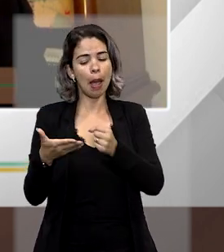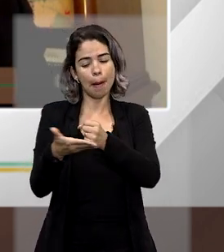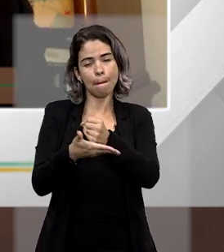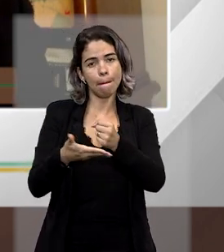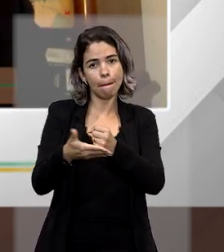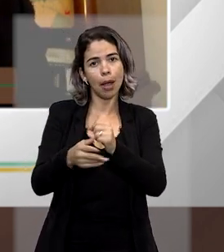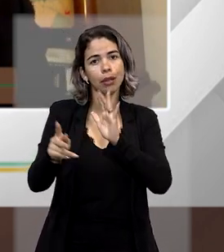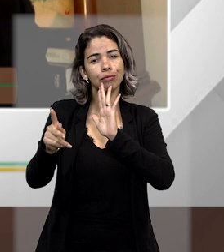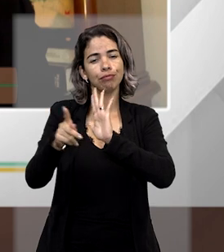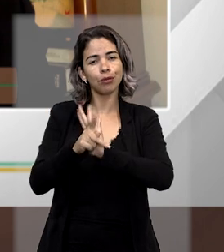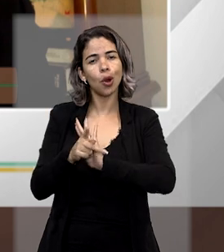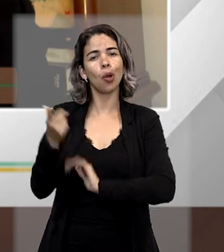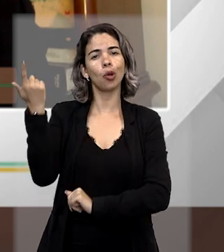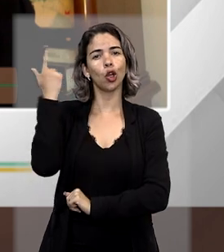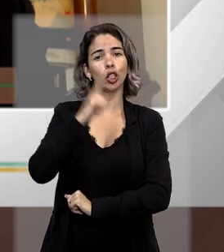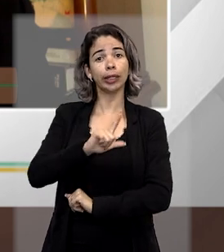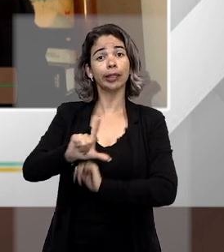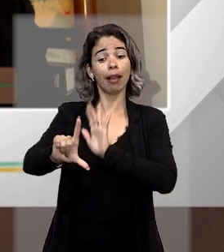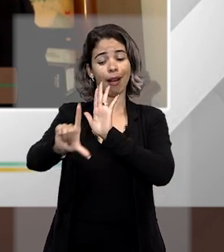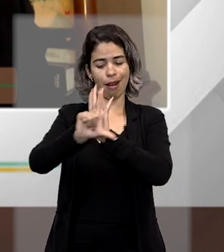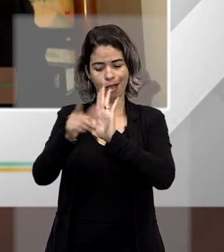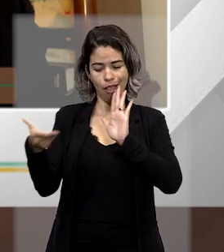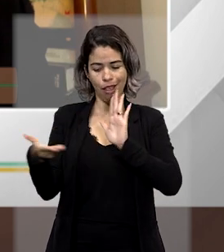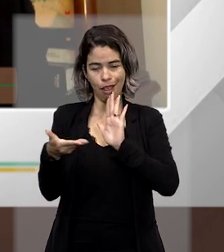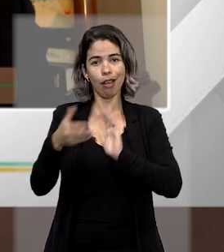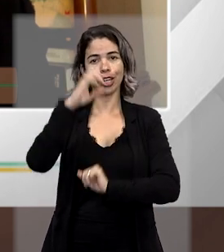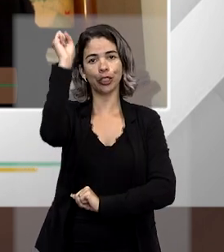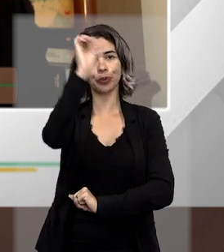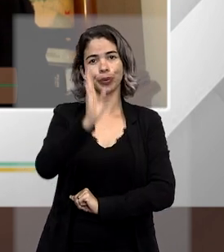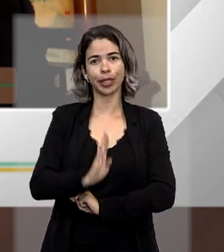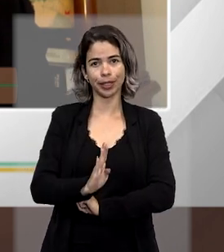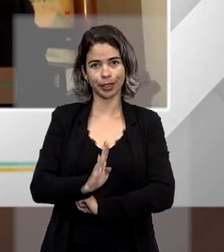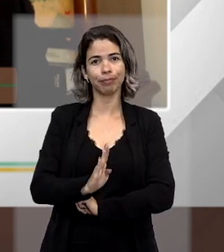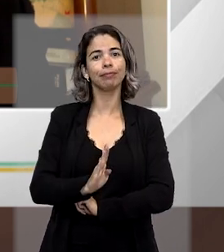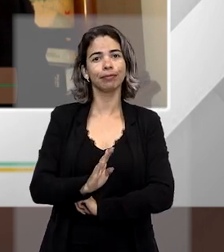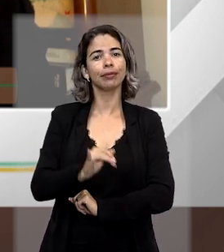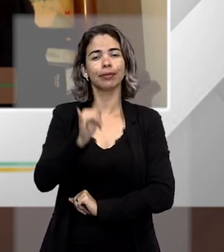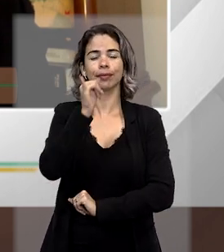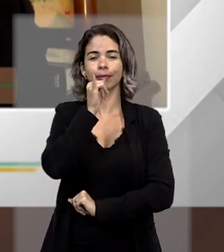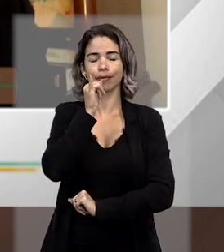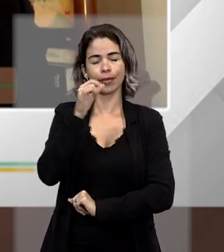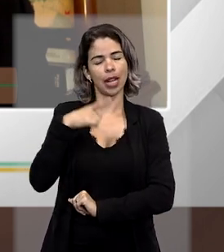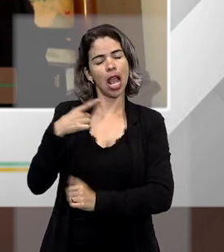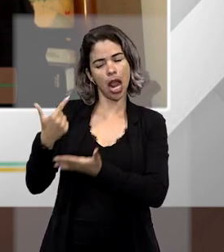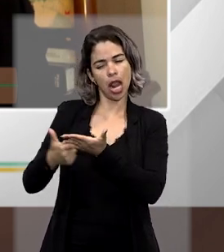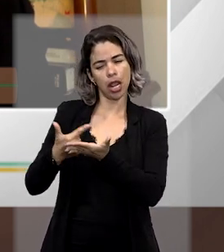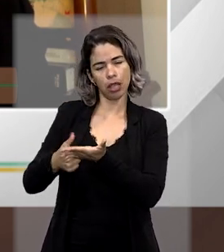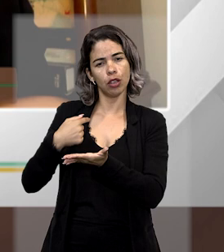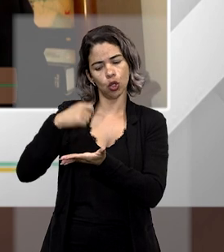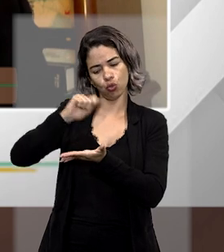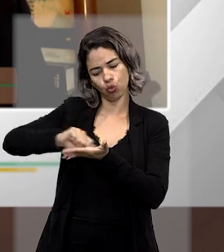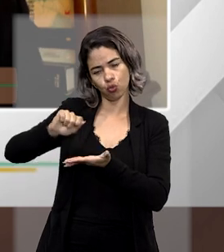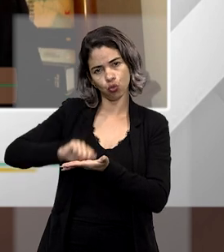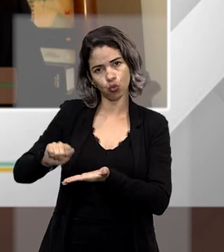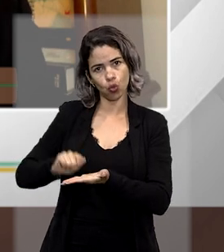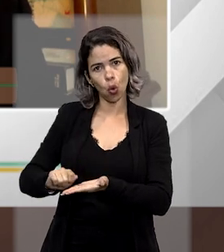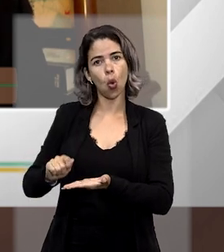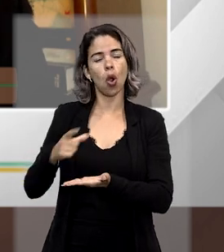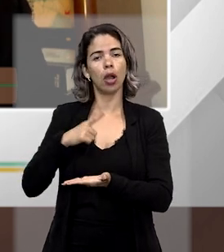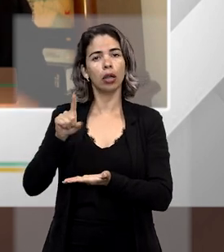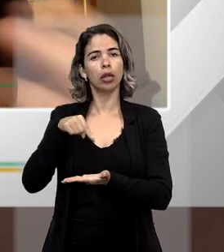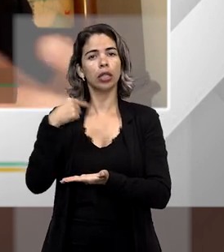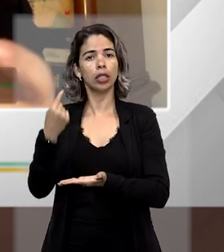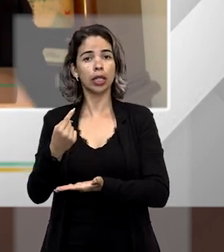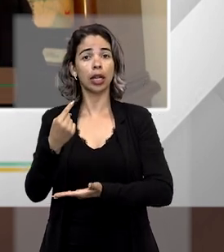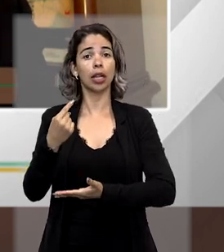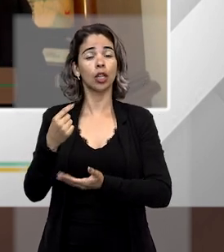a base da nossa lei. Tanto assim que, até na obra que eu escrevi com Rogério Sanchez